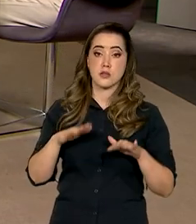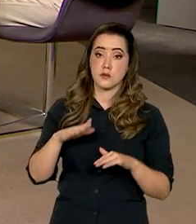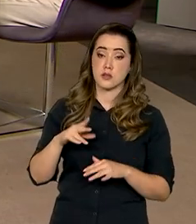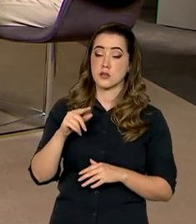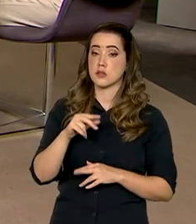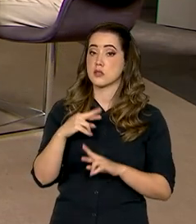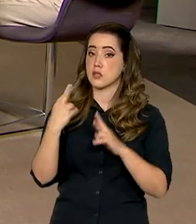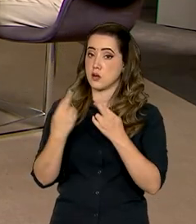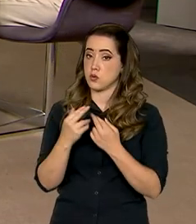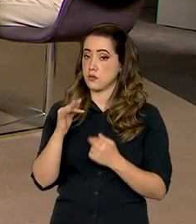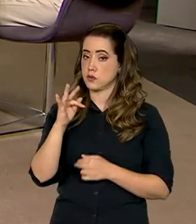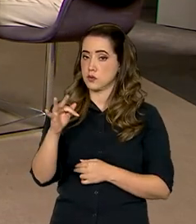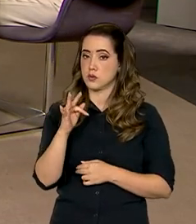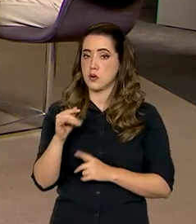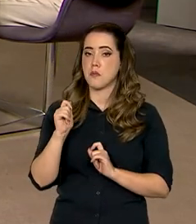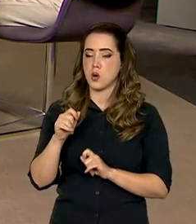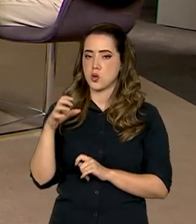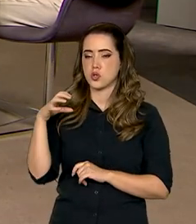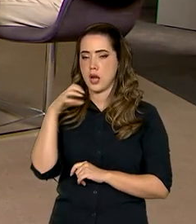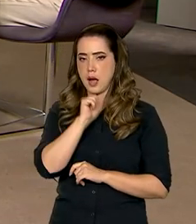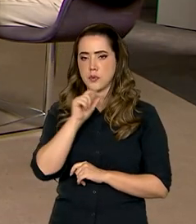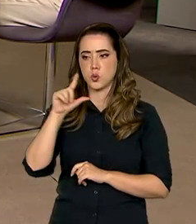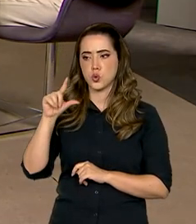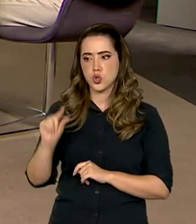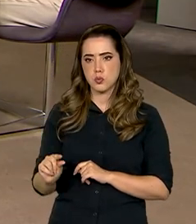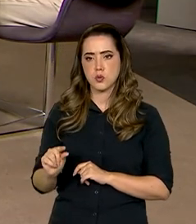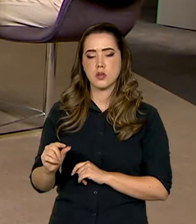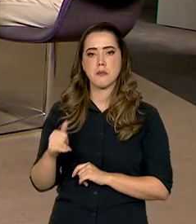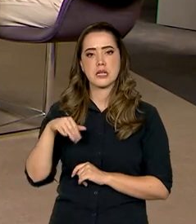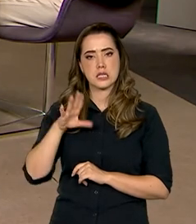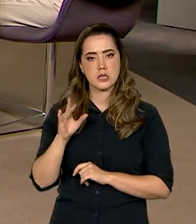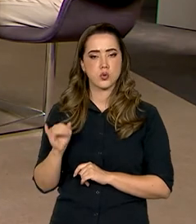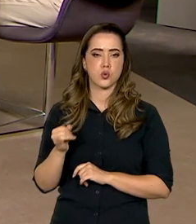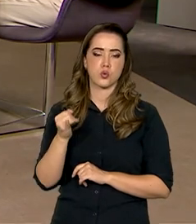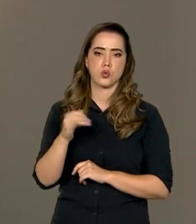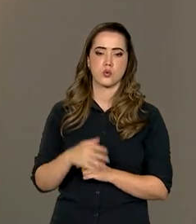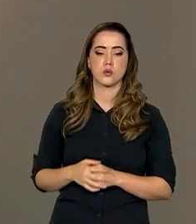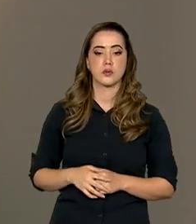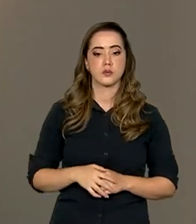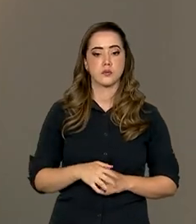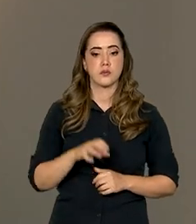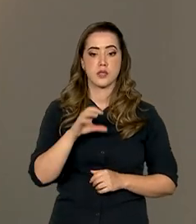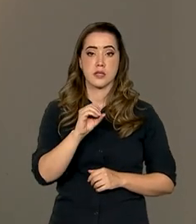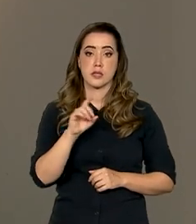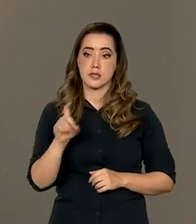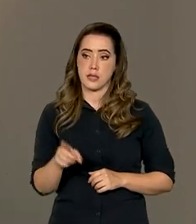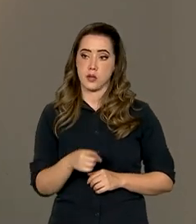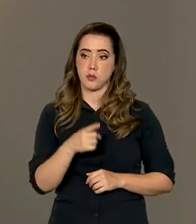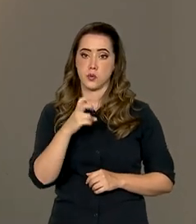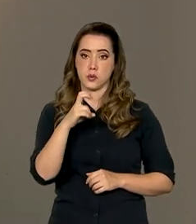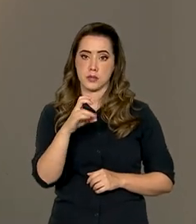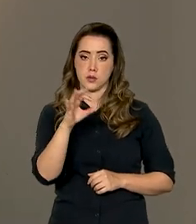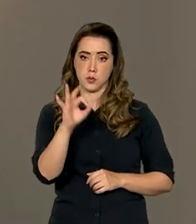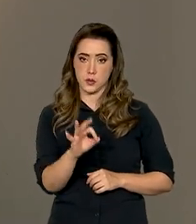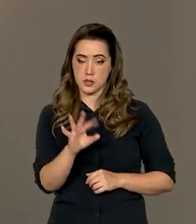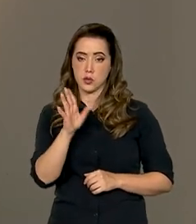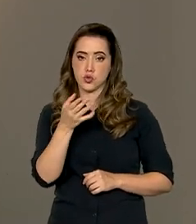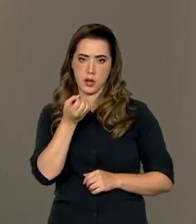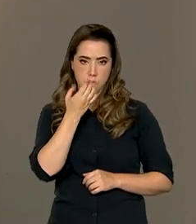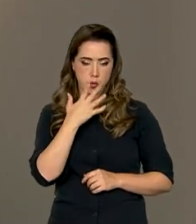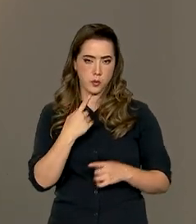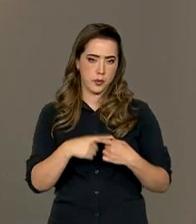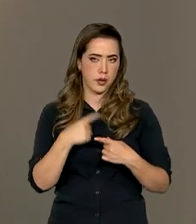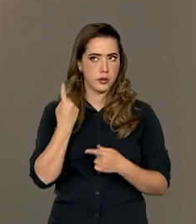próximas reuniões, uma aceleração na queda dessa taxa de juros. 0,5% já está bom, porque, quando a gente fala 0